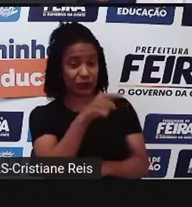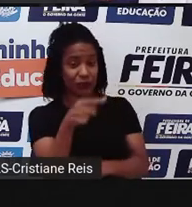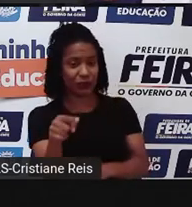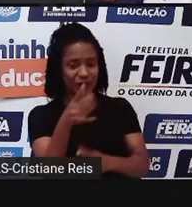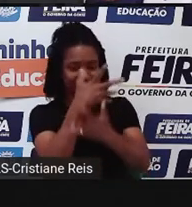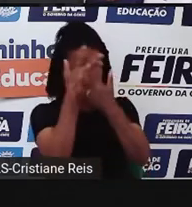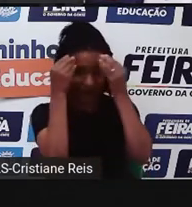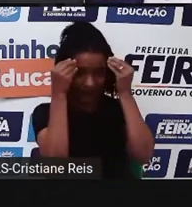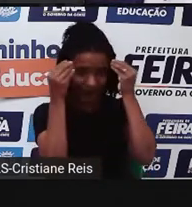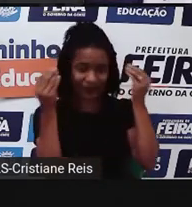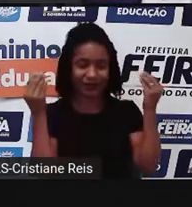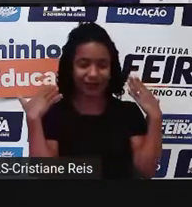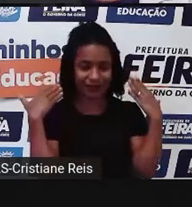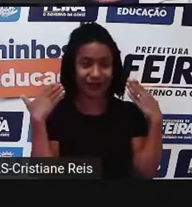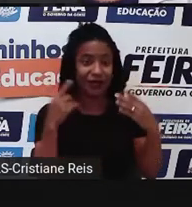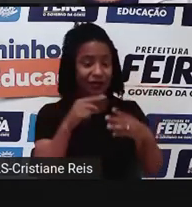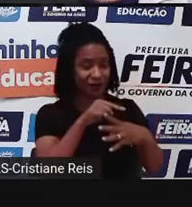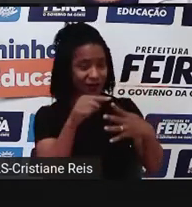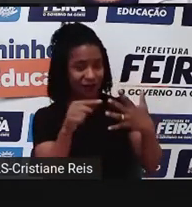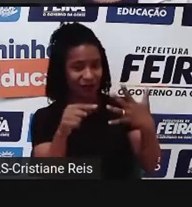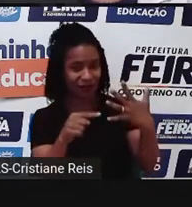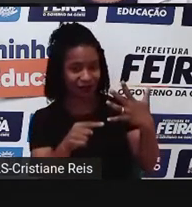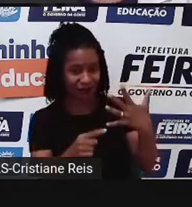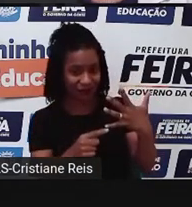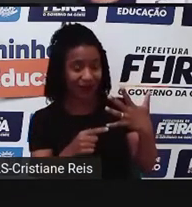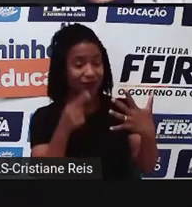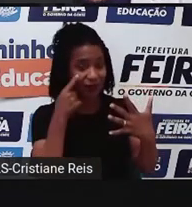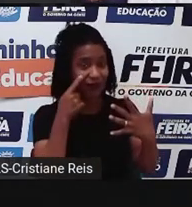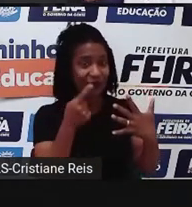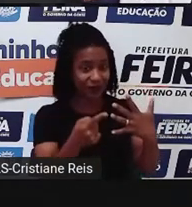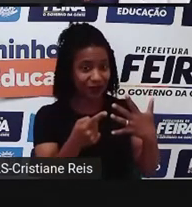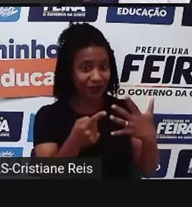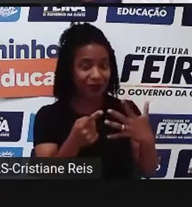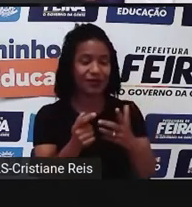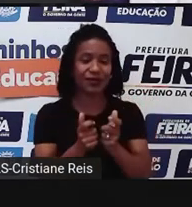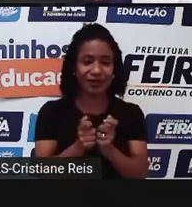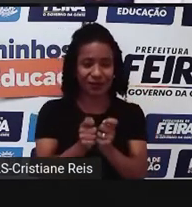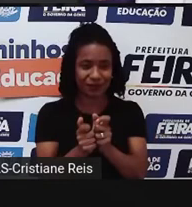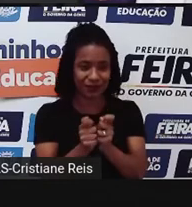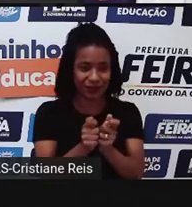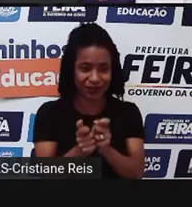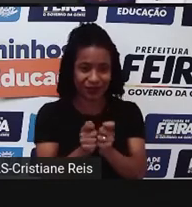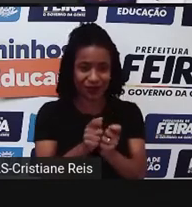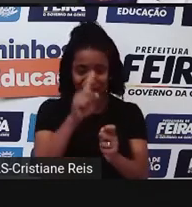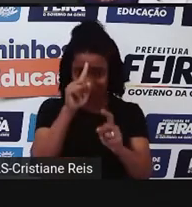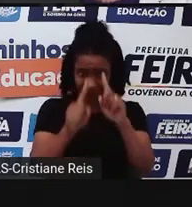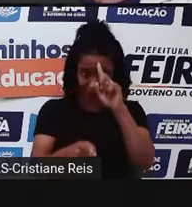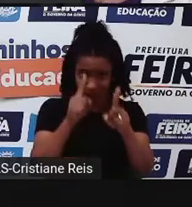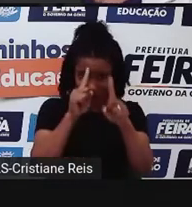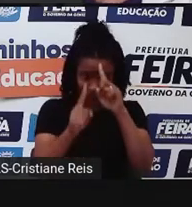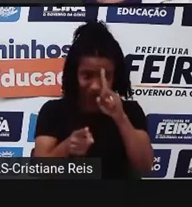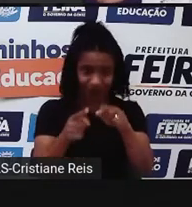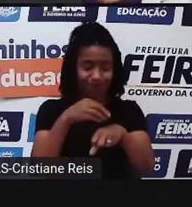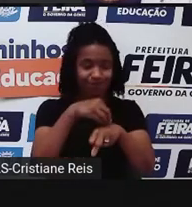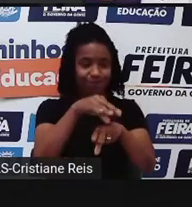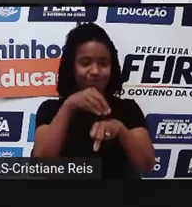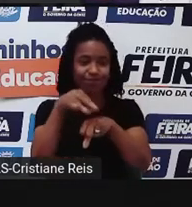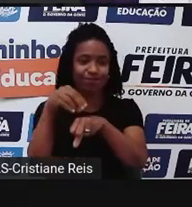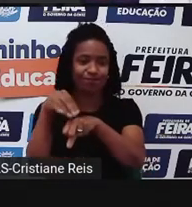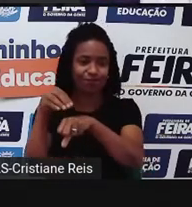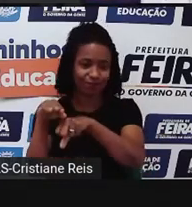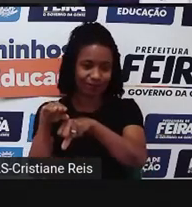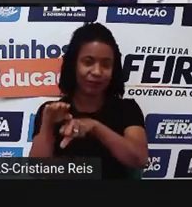Então, vejam que, predominantemente no game, nós utilizamos o Imperativo para dar instruções. Mas,